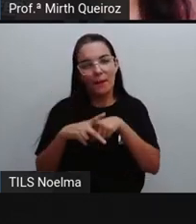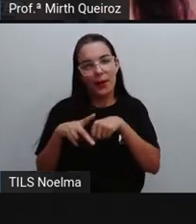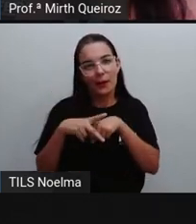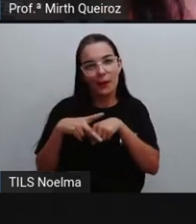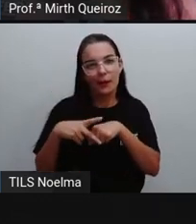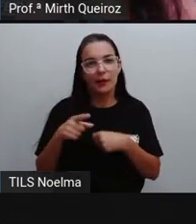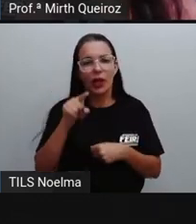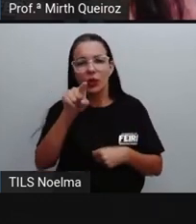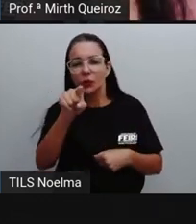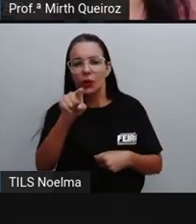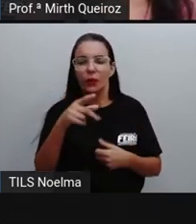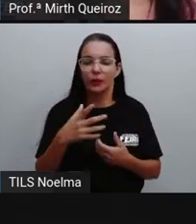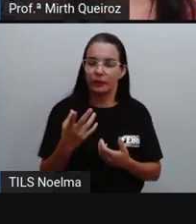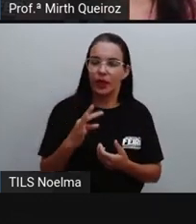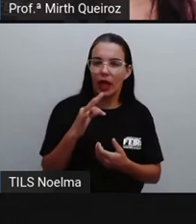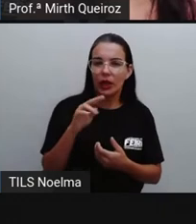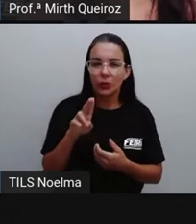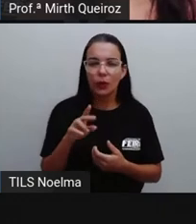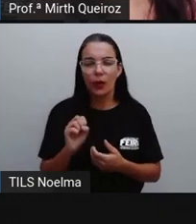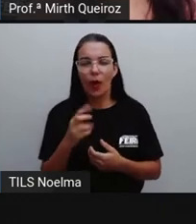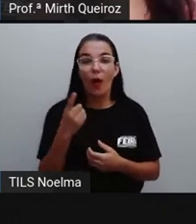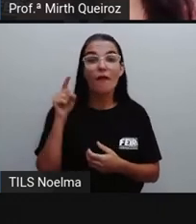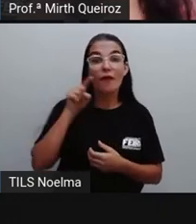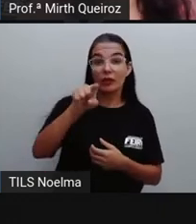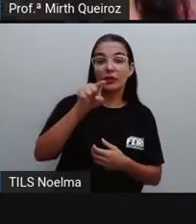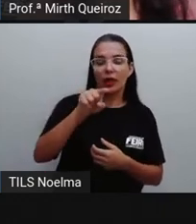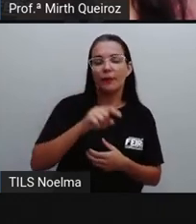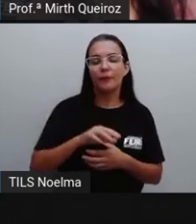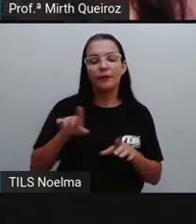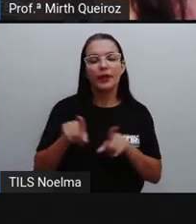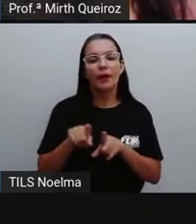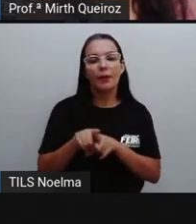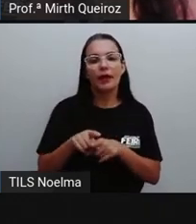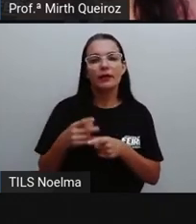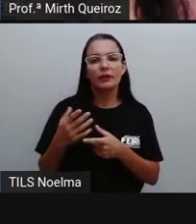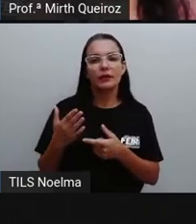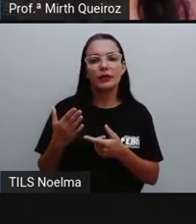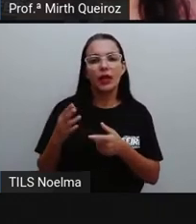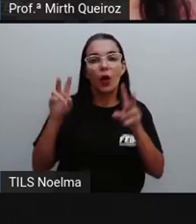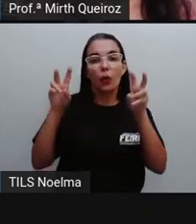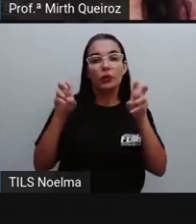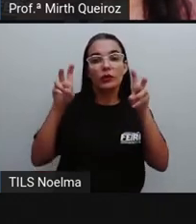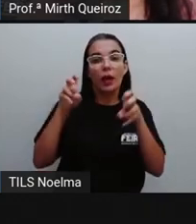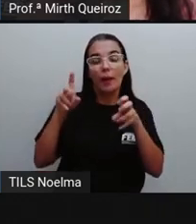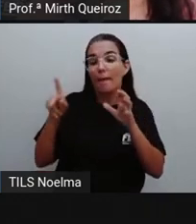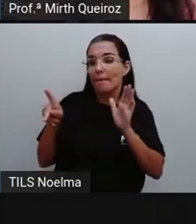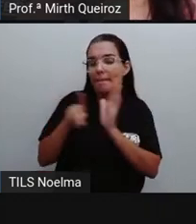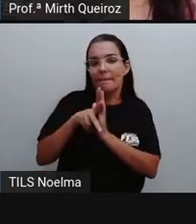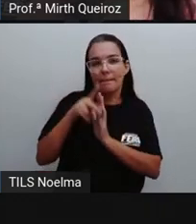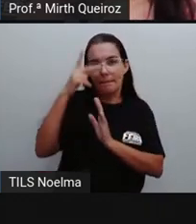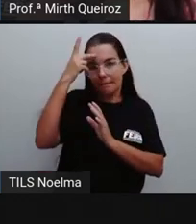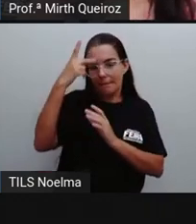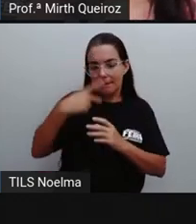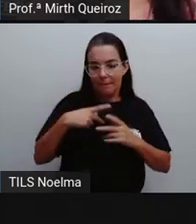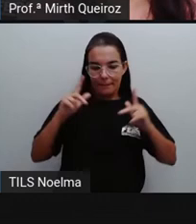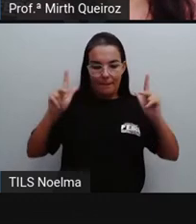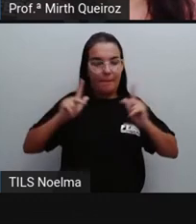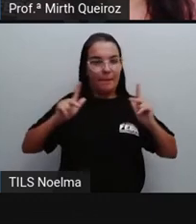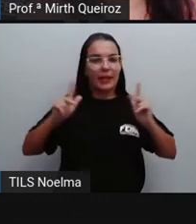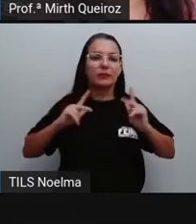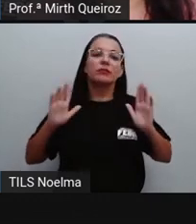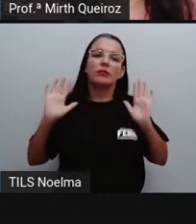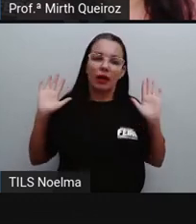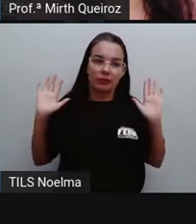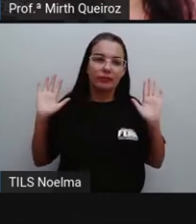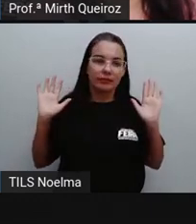Tu, você. E a discussão de temas íntimos, né? Uma carta pessoal, normalmente,